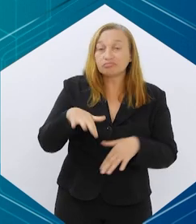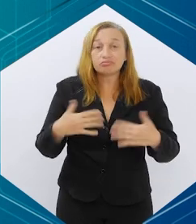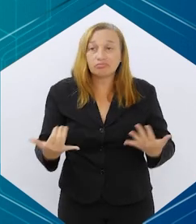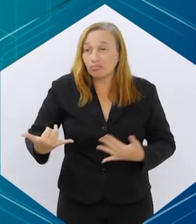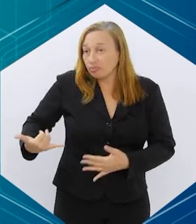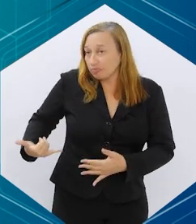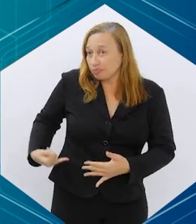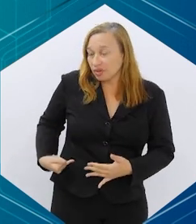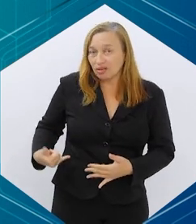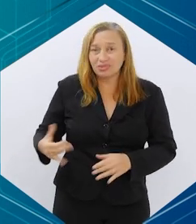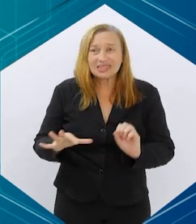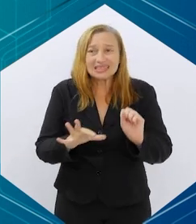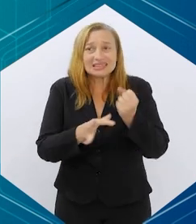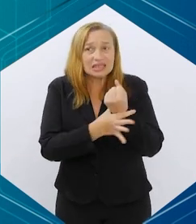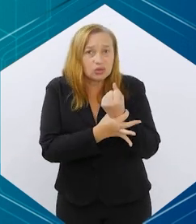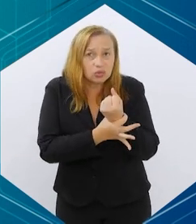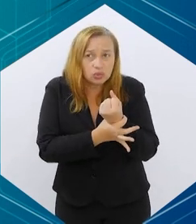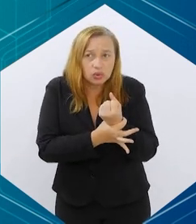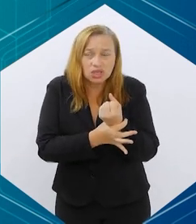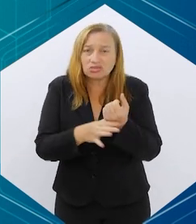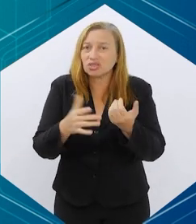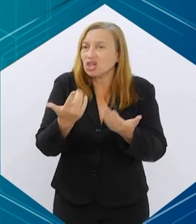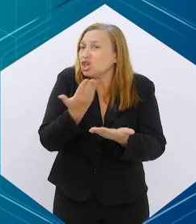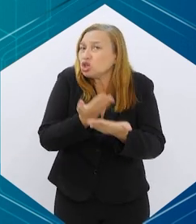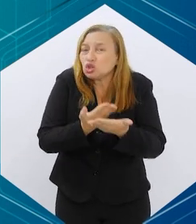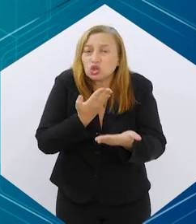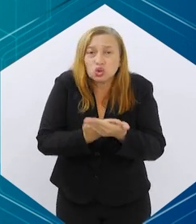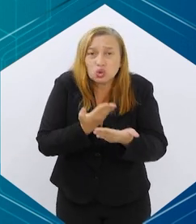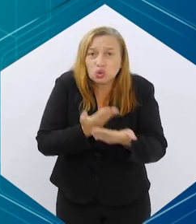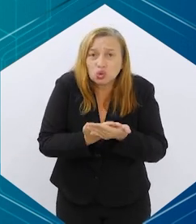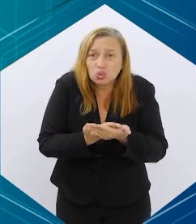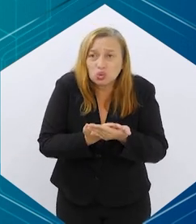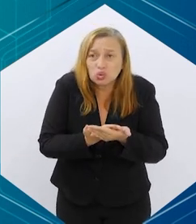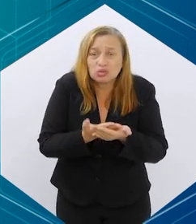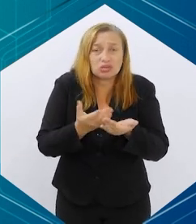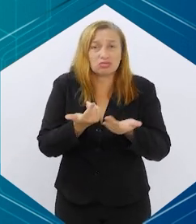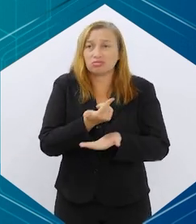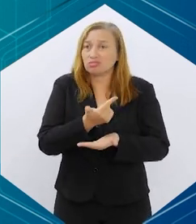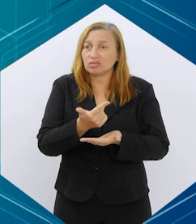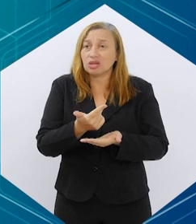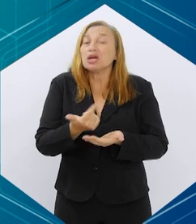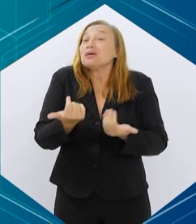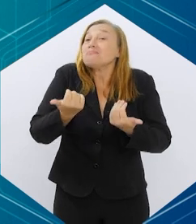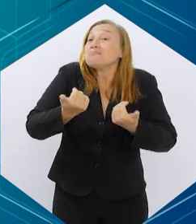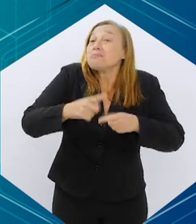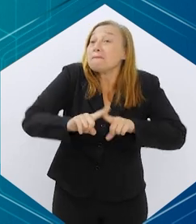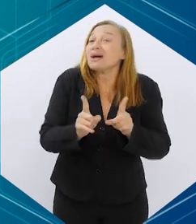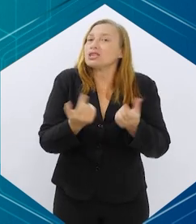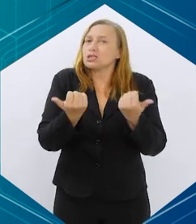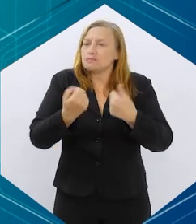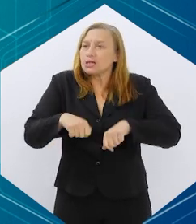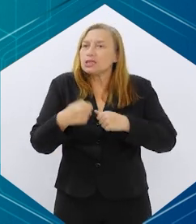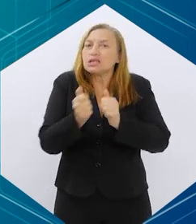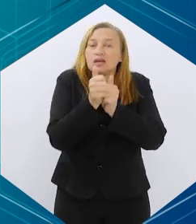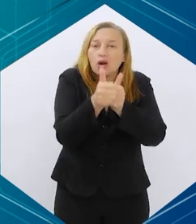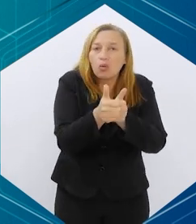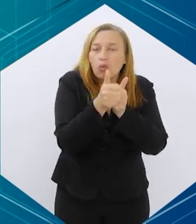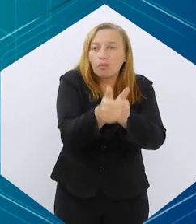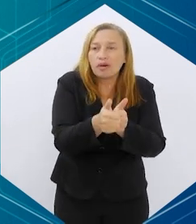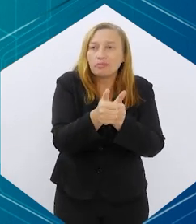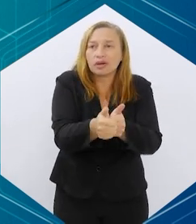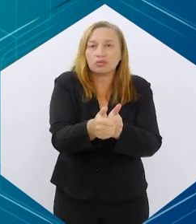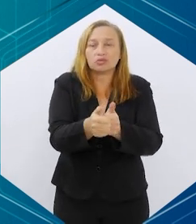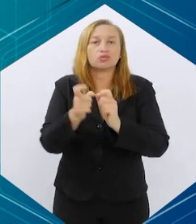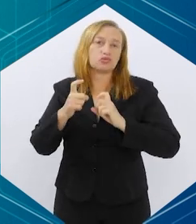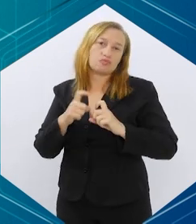medicações que são seguras, né, passaram por estudos de segurança, de eficácia, mas que precisam sim ter o acompanhamento do